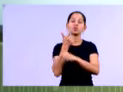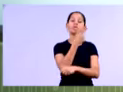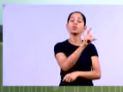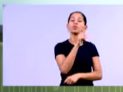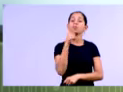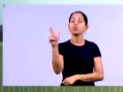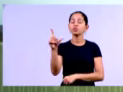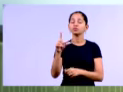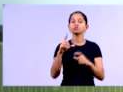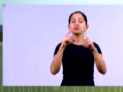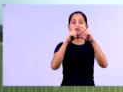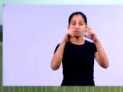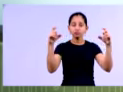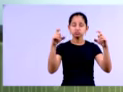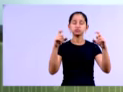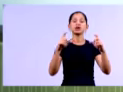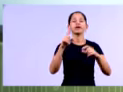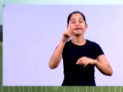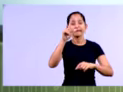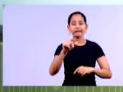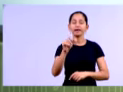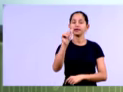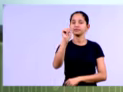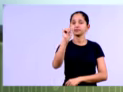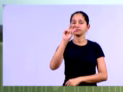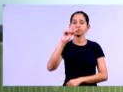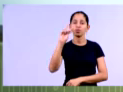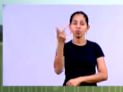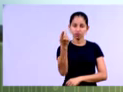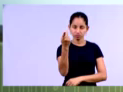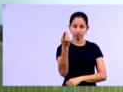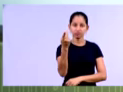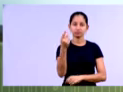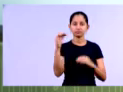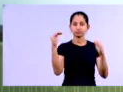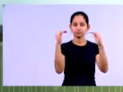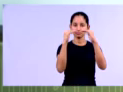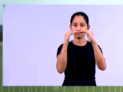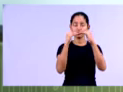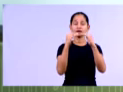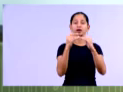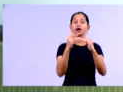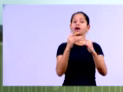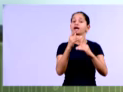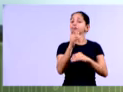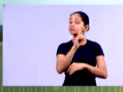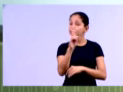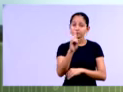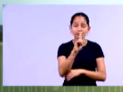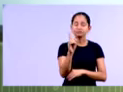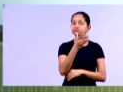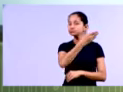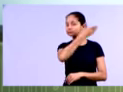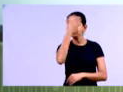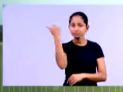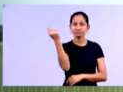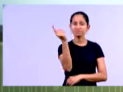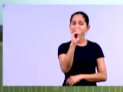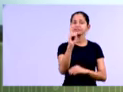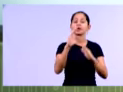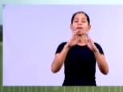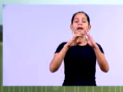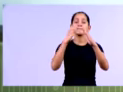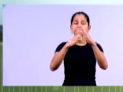o mecanismo correto é a análise horizontal. Ok, gente? Não esquecendo da fórmula de previsão de falência também, né, que temos ali aqueles